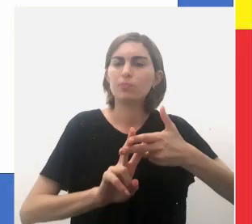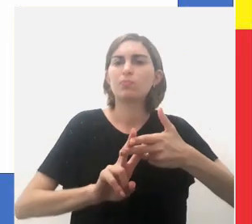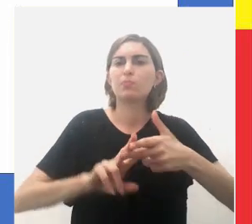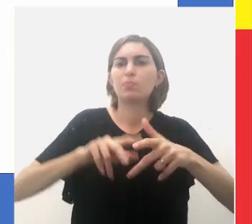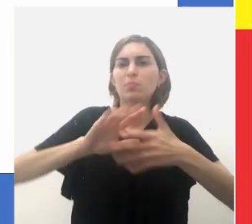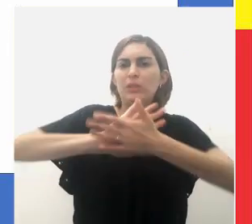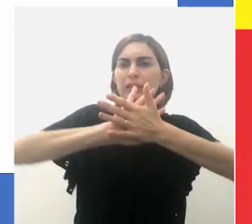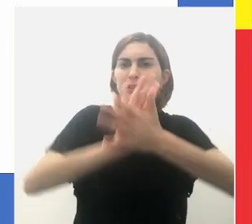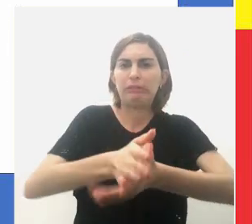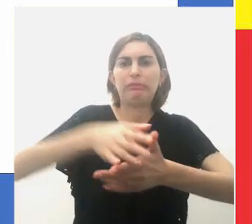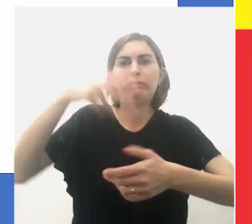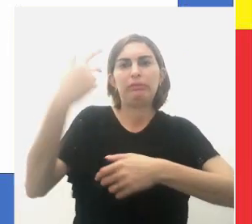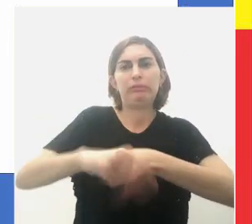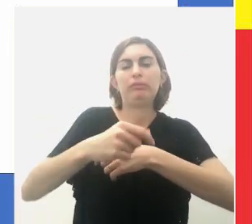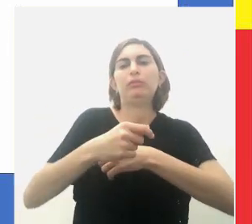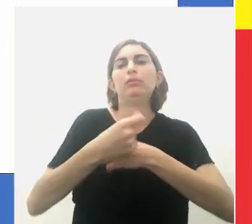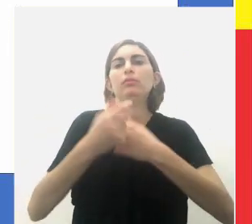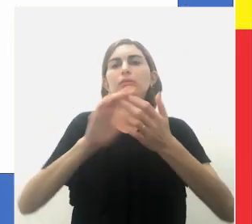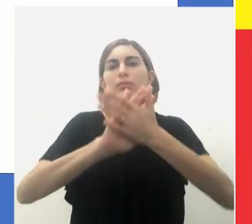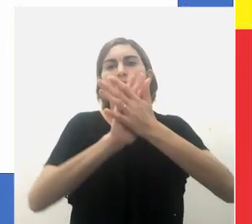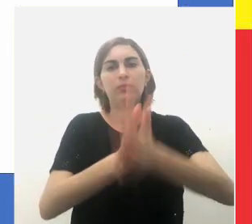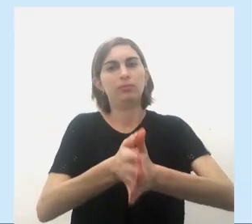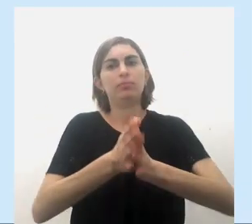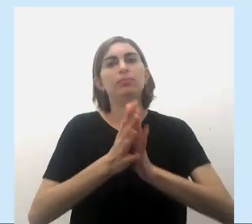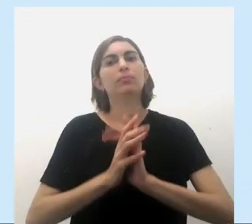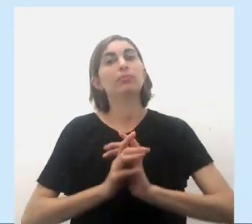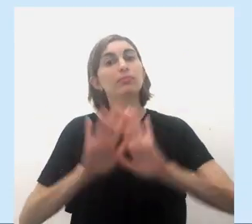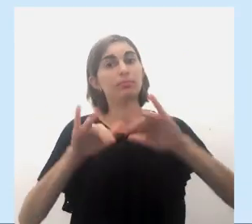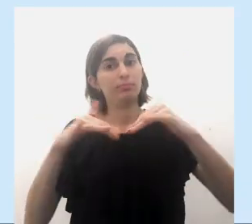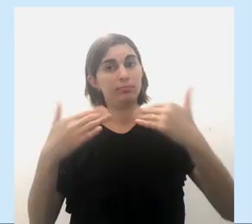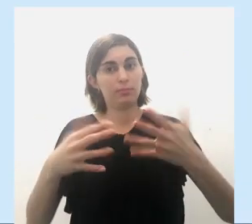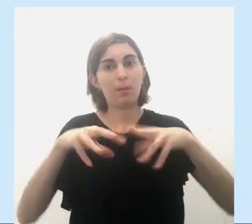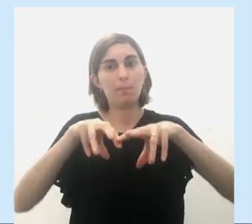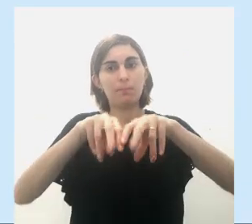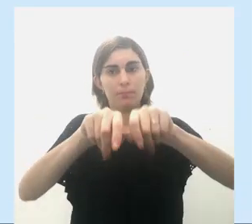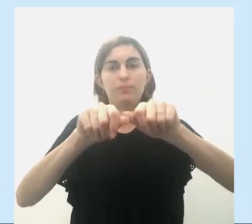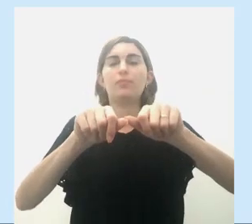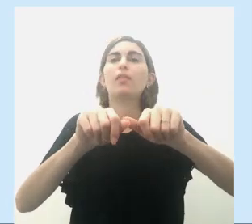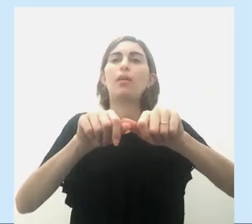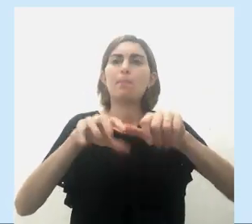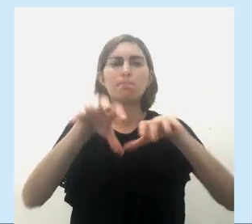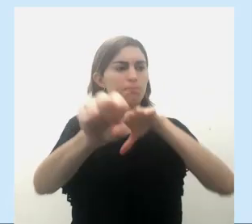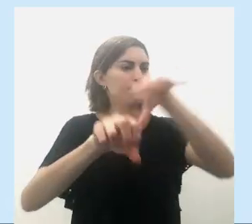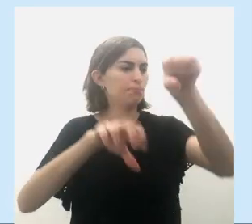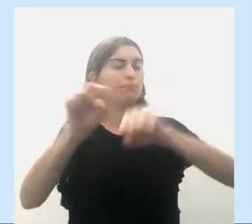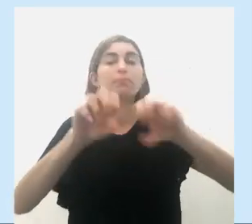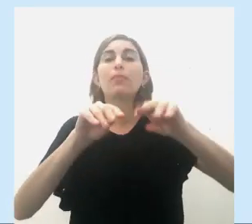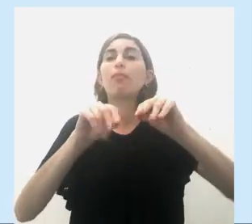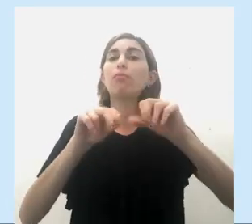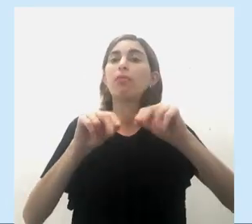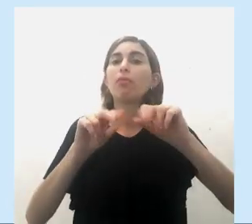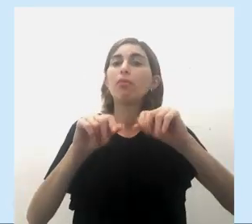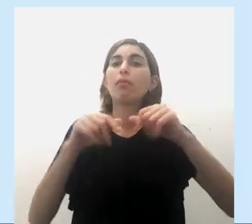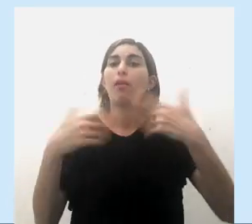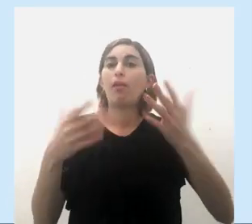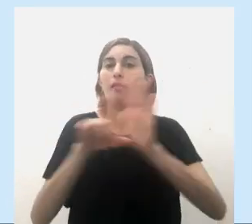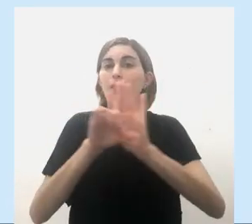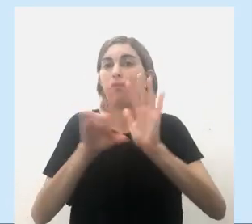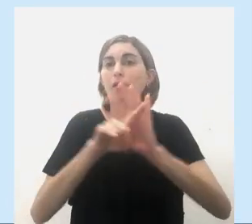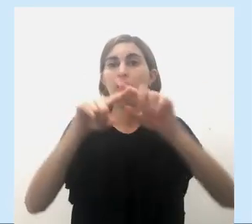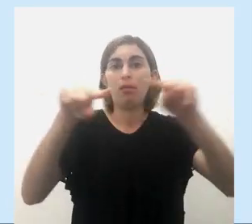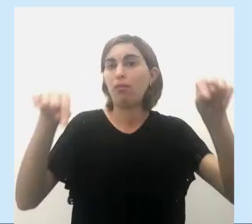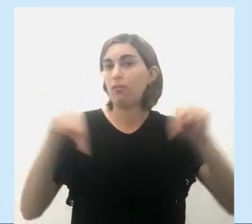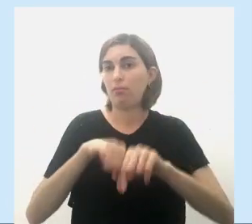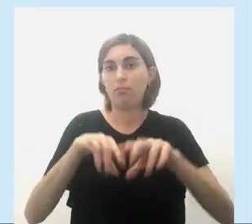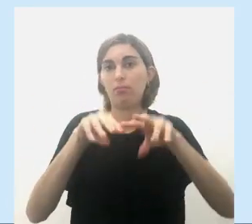reprimidos como caboclos. Então, as terras dos caras confiscadas pela lei